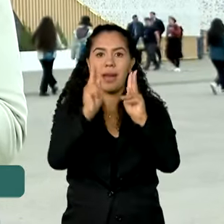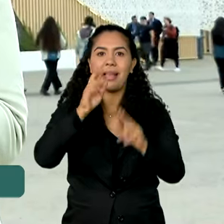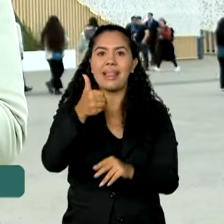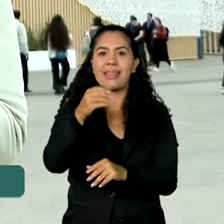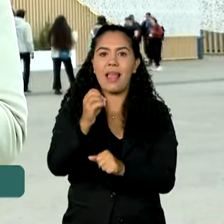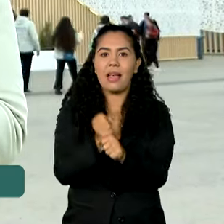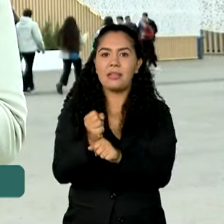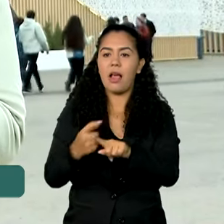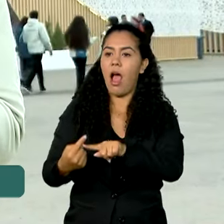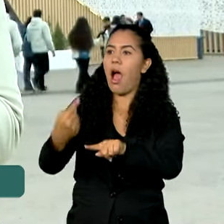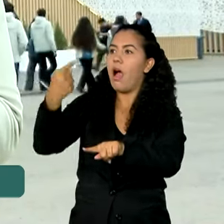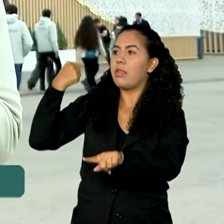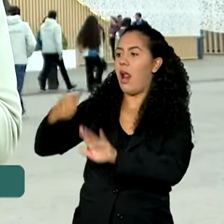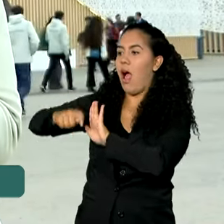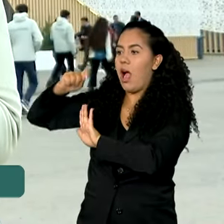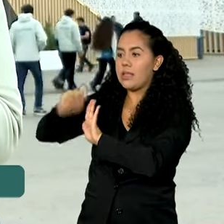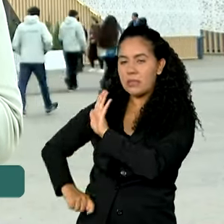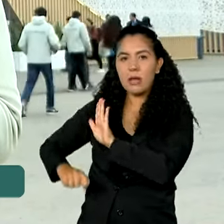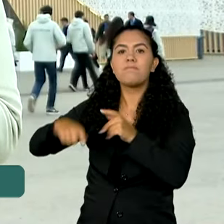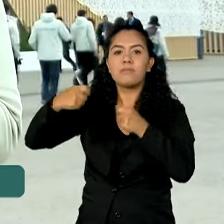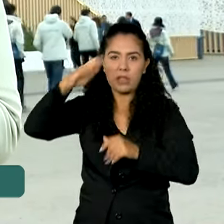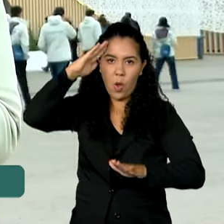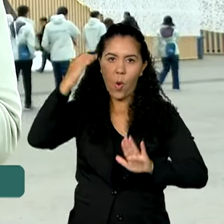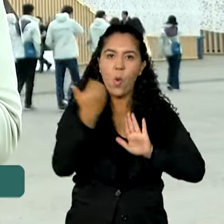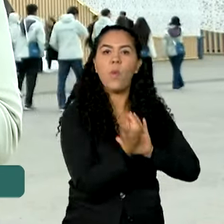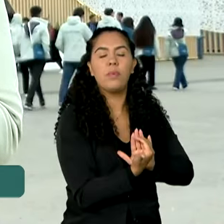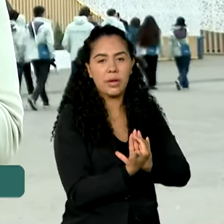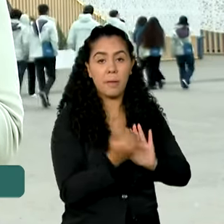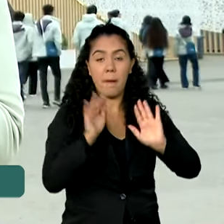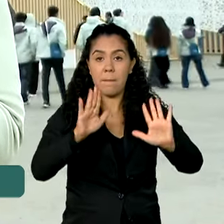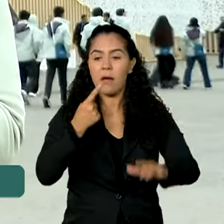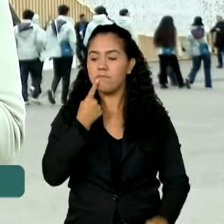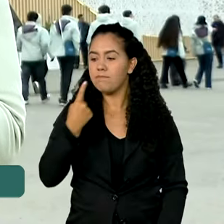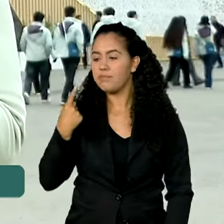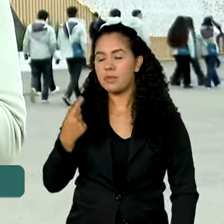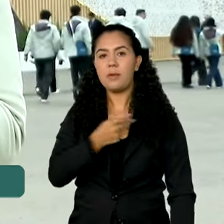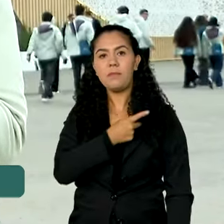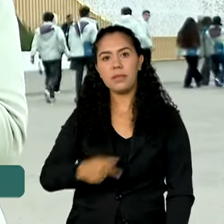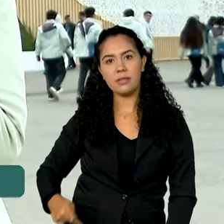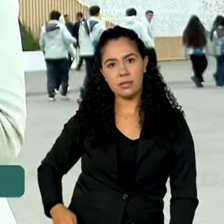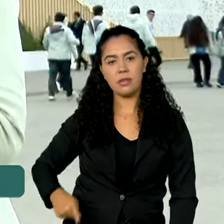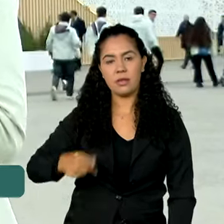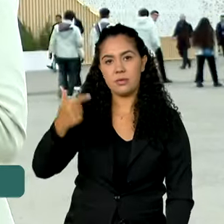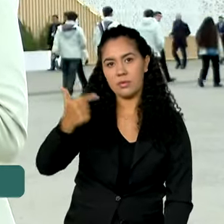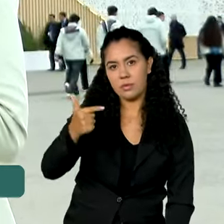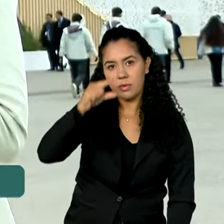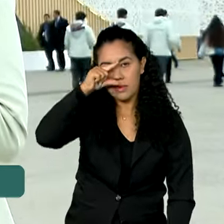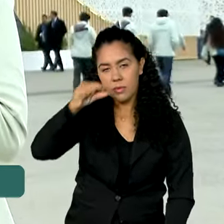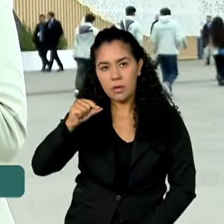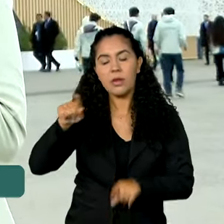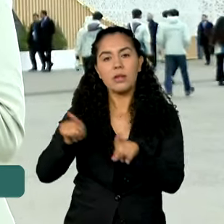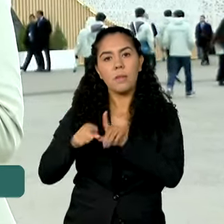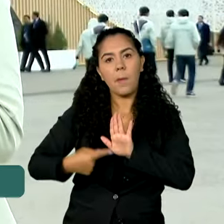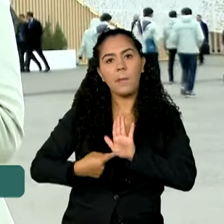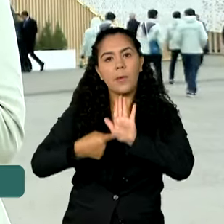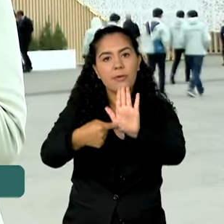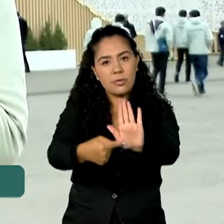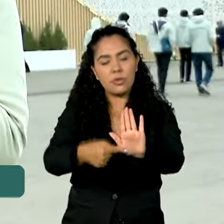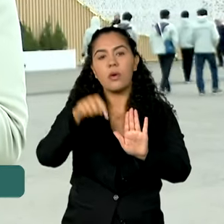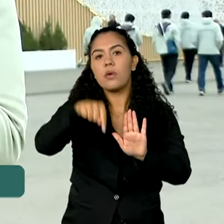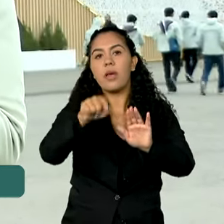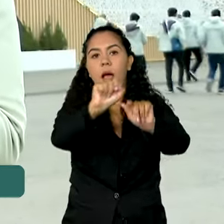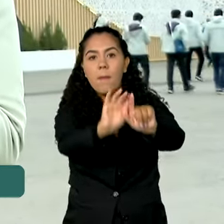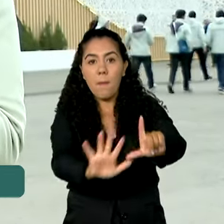avaliar se cumpriram o prometido. Agora há pouco, o Geraldo Alckmin também apresentou aqui na COP29 a